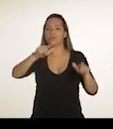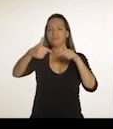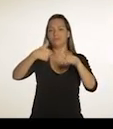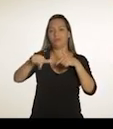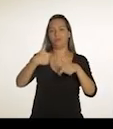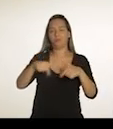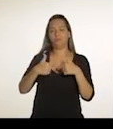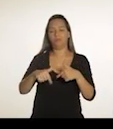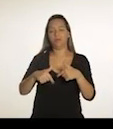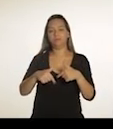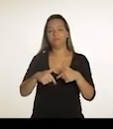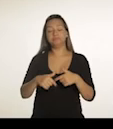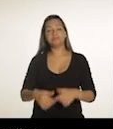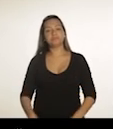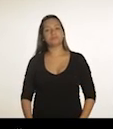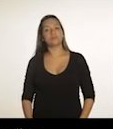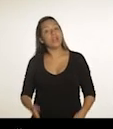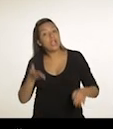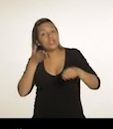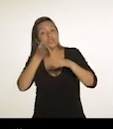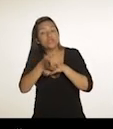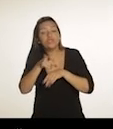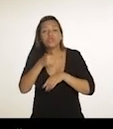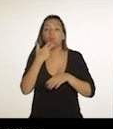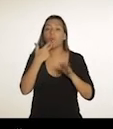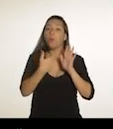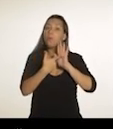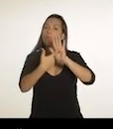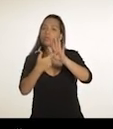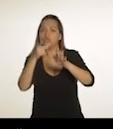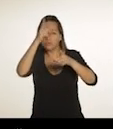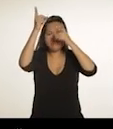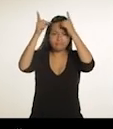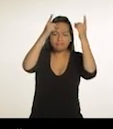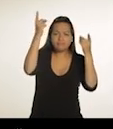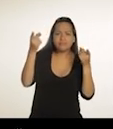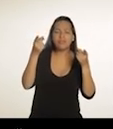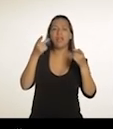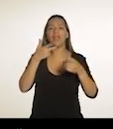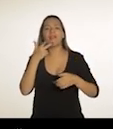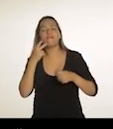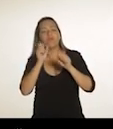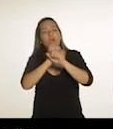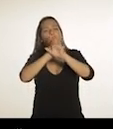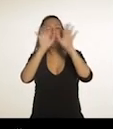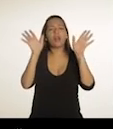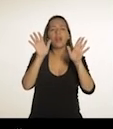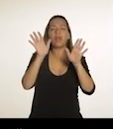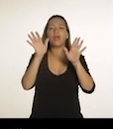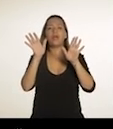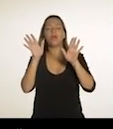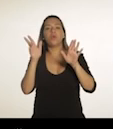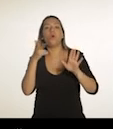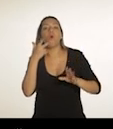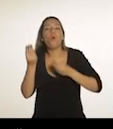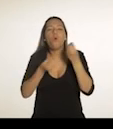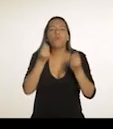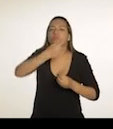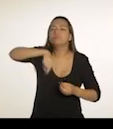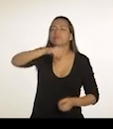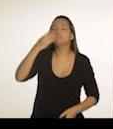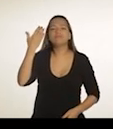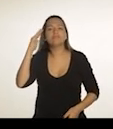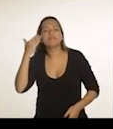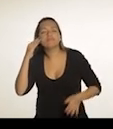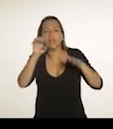esses setores têm. Ele chegou aqui, expôs abertamente as suas ideias, não armou as suas convicções em nome